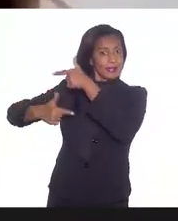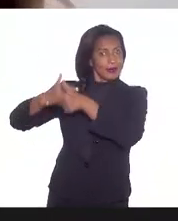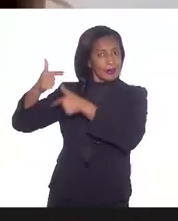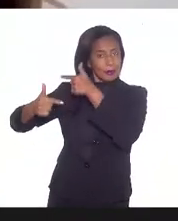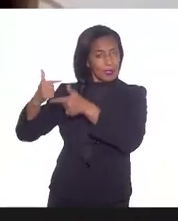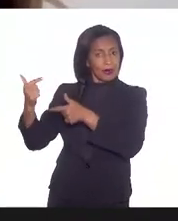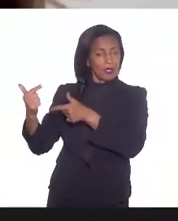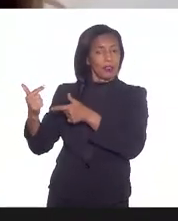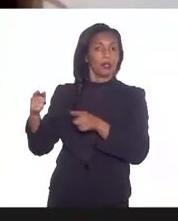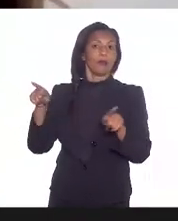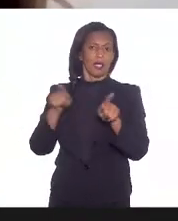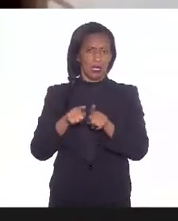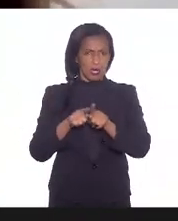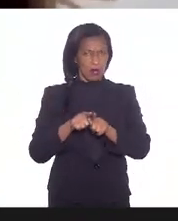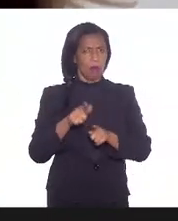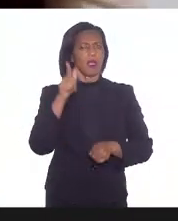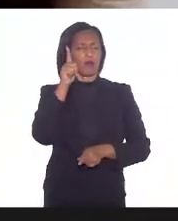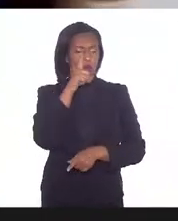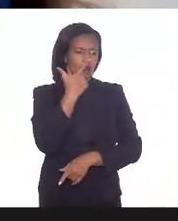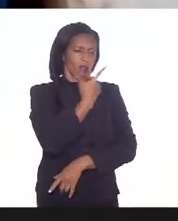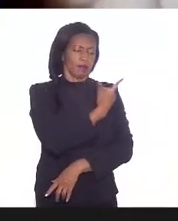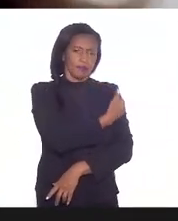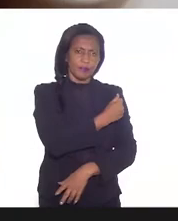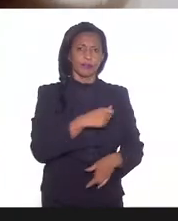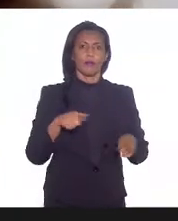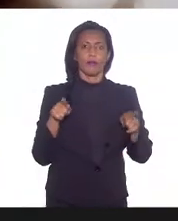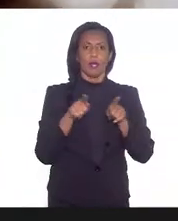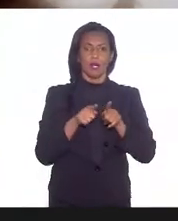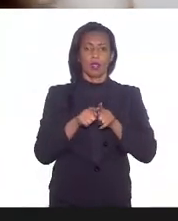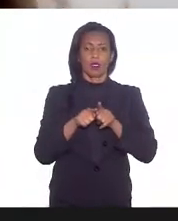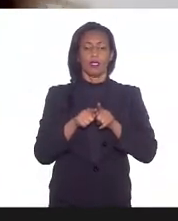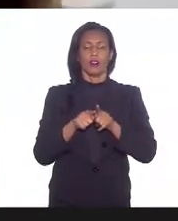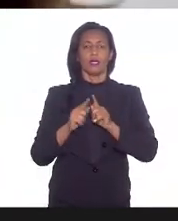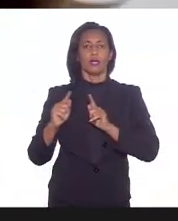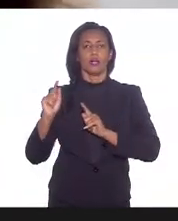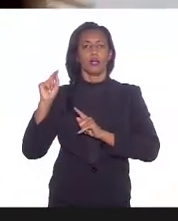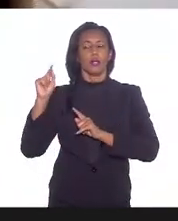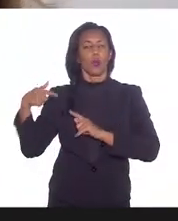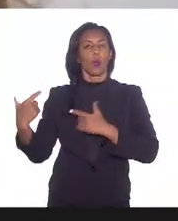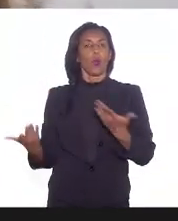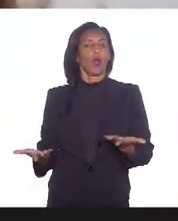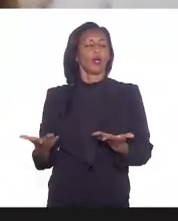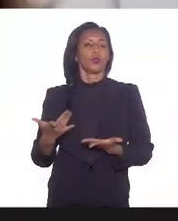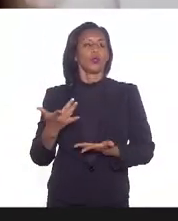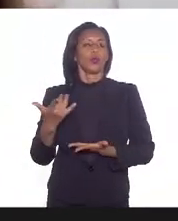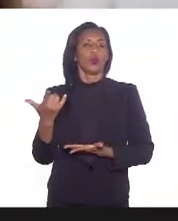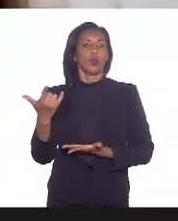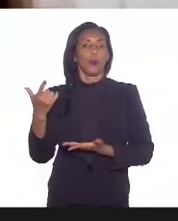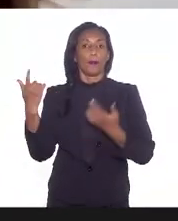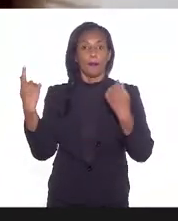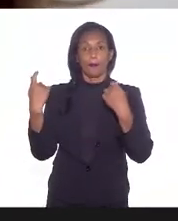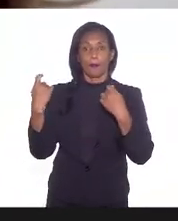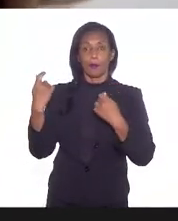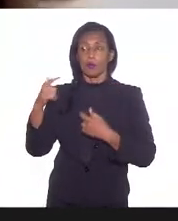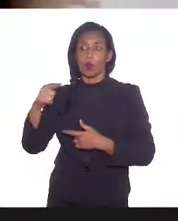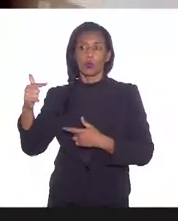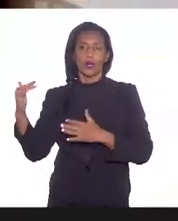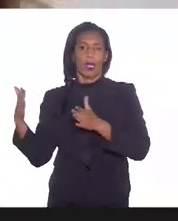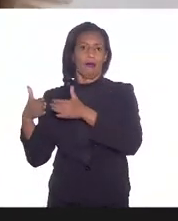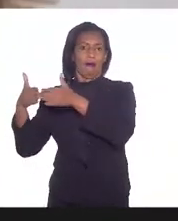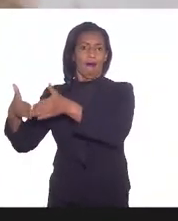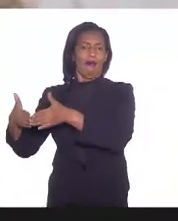para que também pudesse ser contemplada no município de residência quando não embarcada.